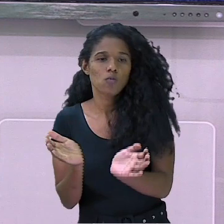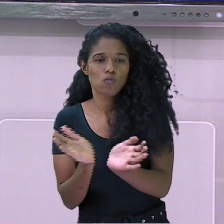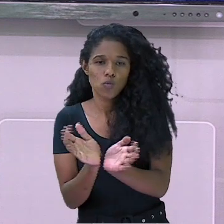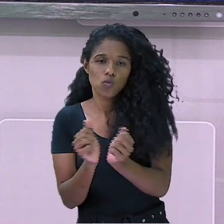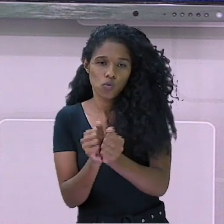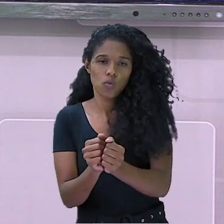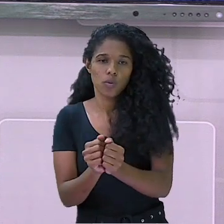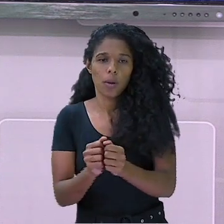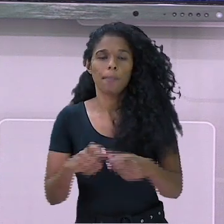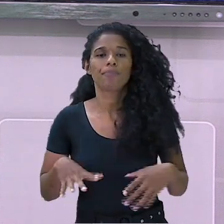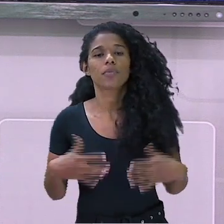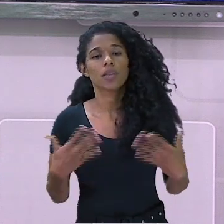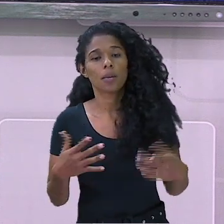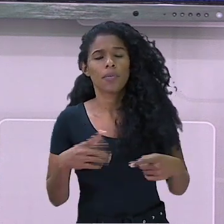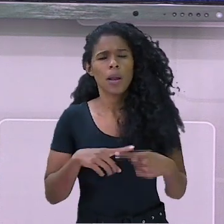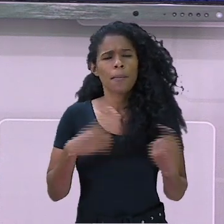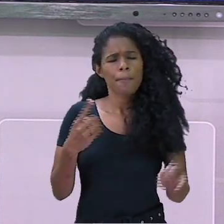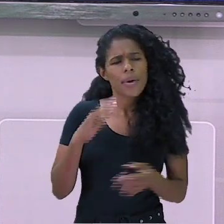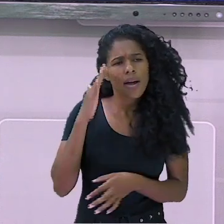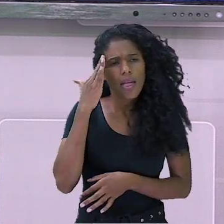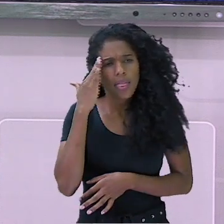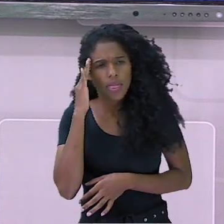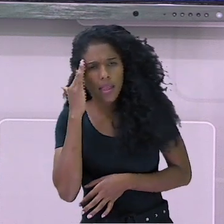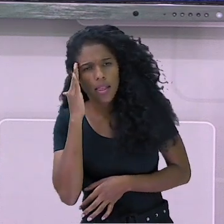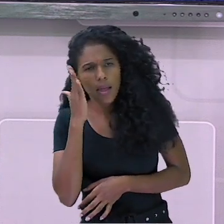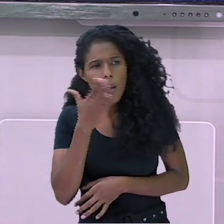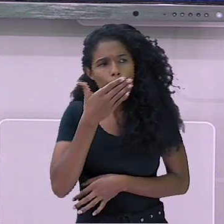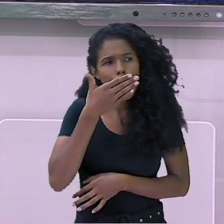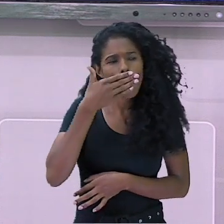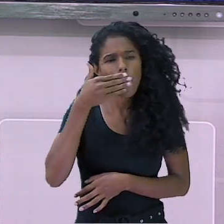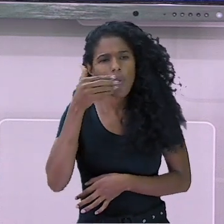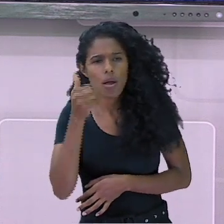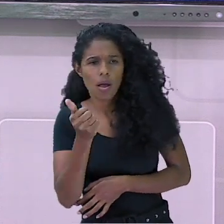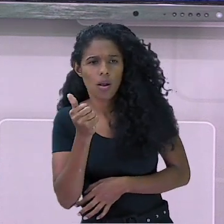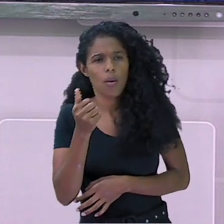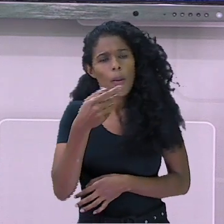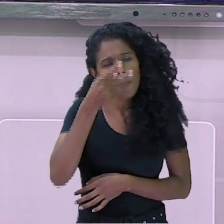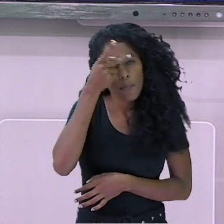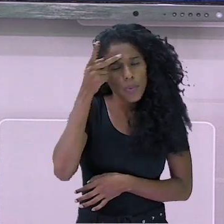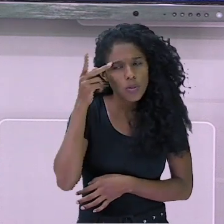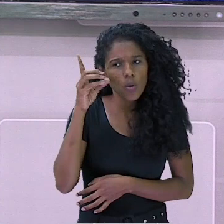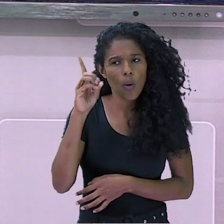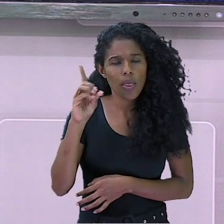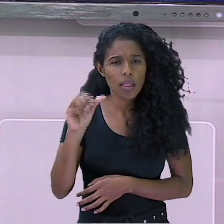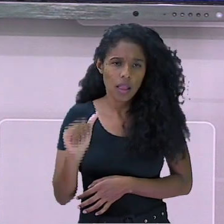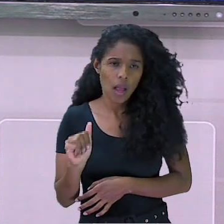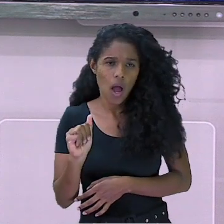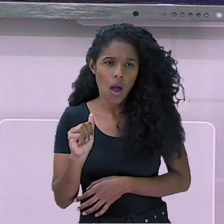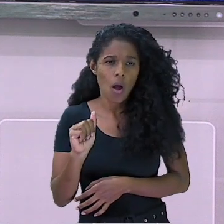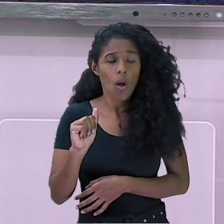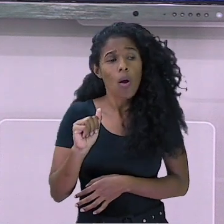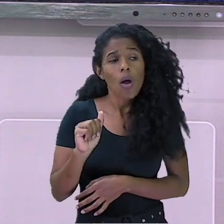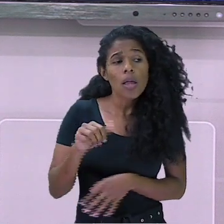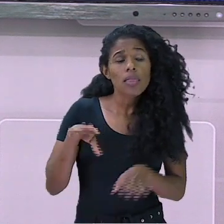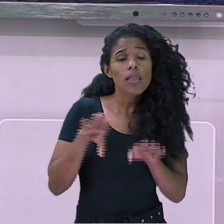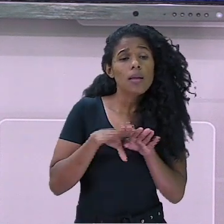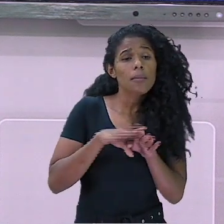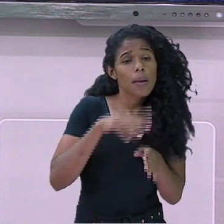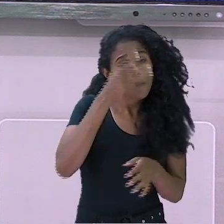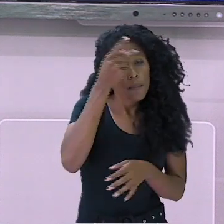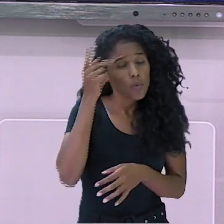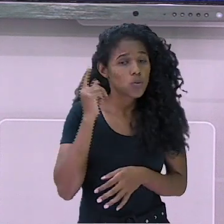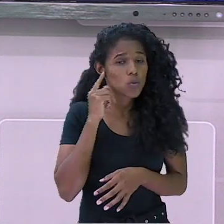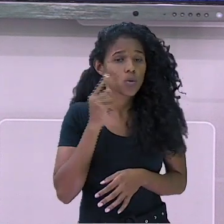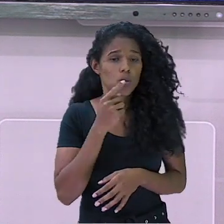podemos, ou melhor, devemos conviver e conversar com elas. Mas como? Confira a seguir